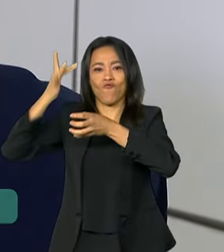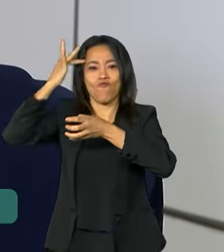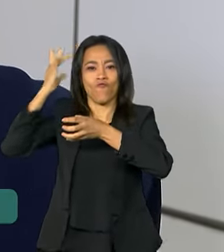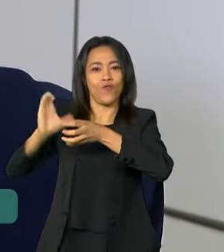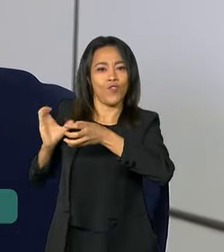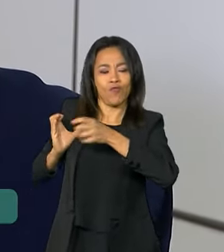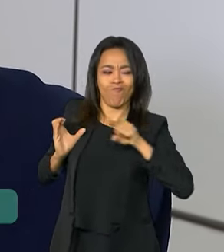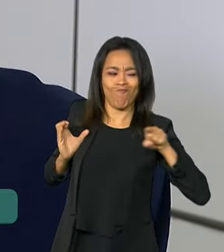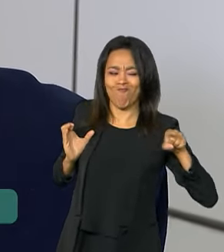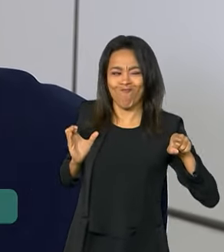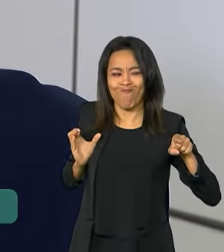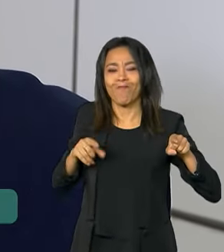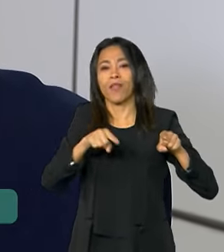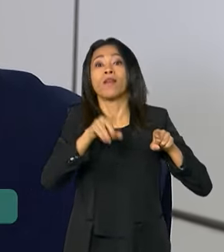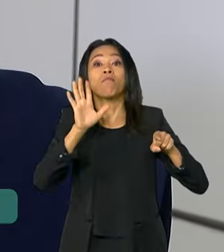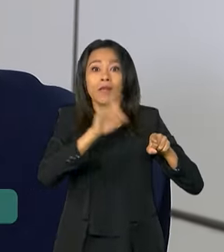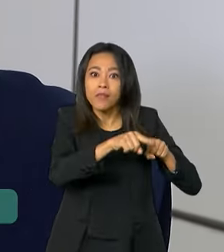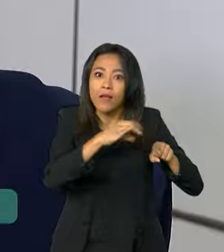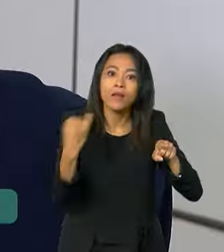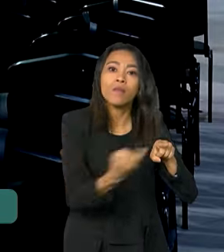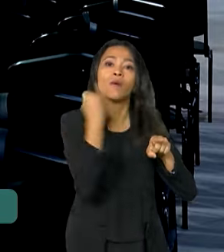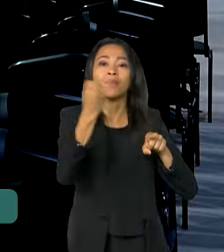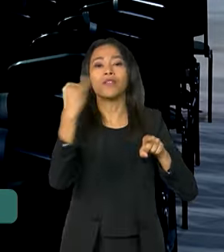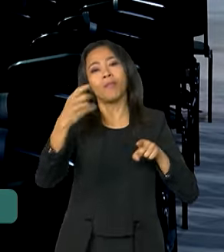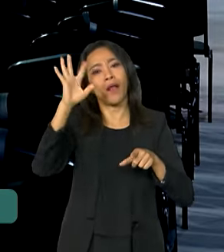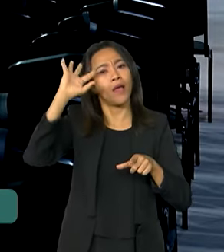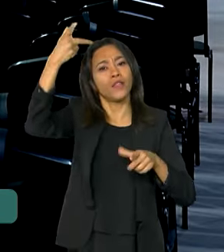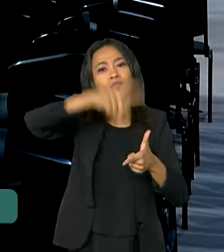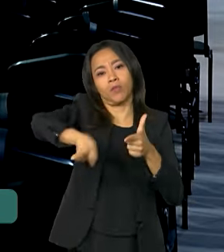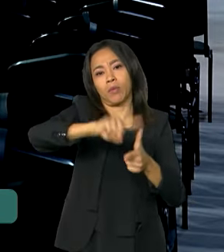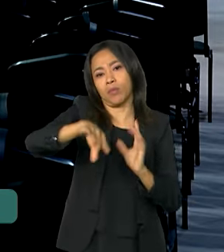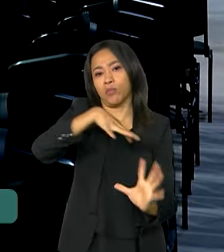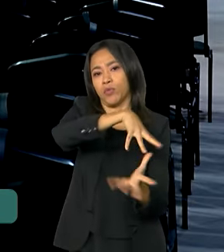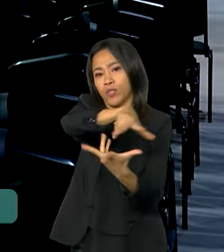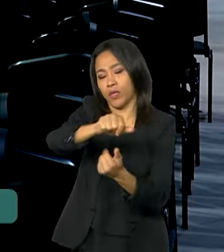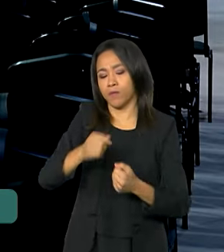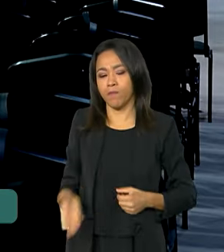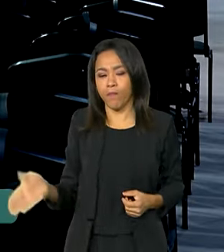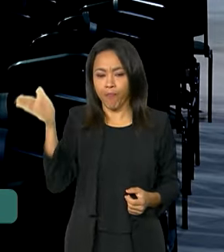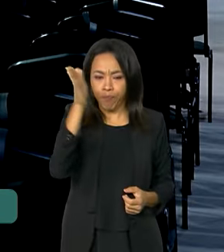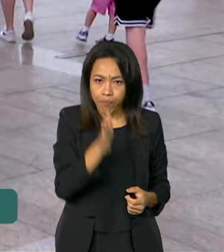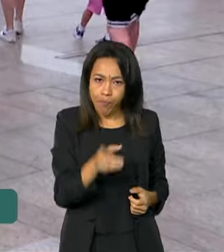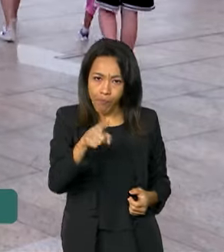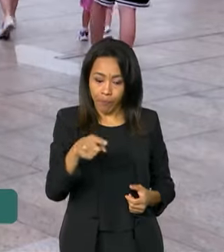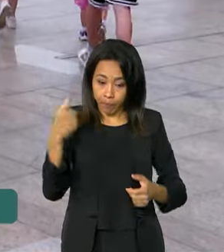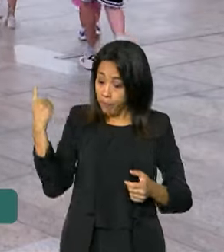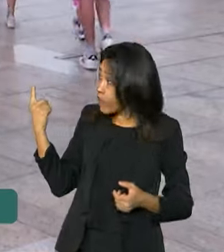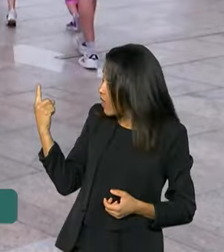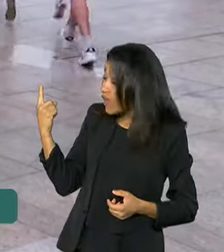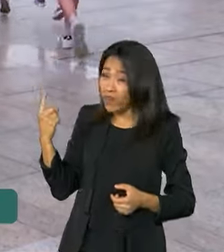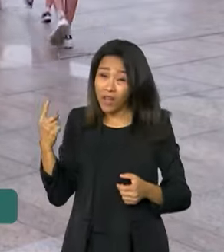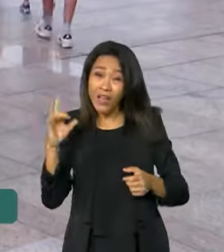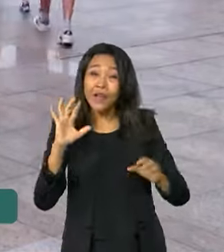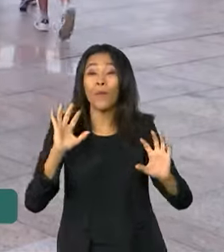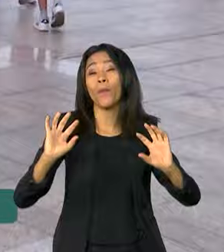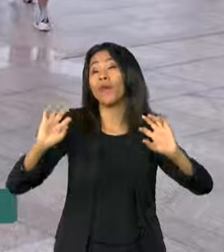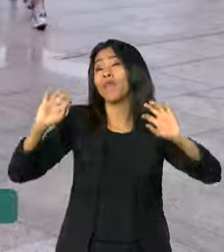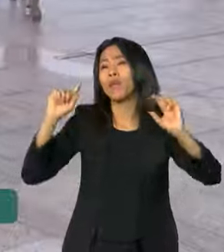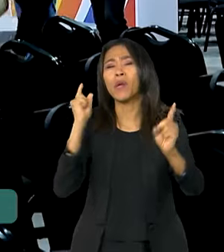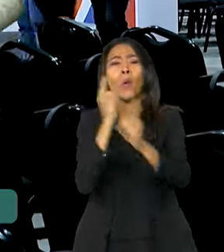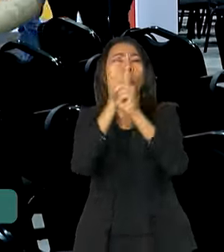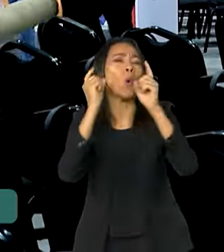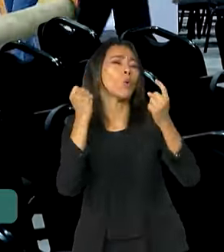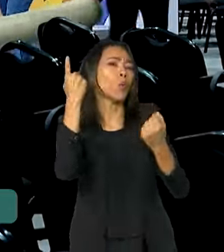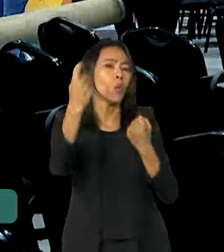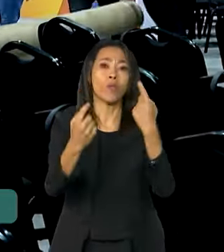-prima para a solução dos grandes problemas mundiais. O G20 Social não se resume a um evento. É um processo de participação